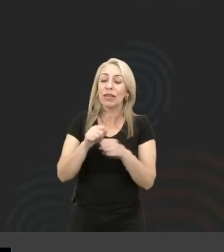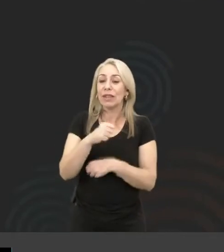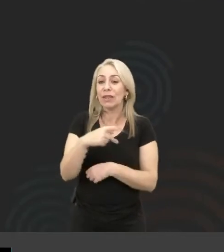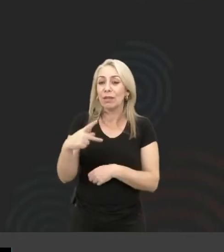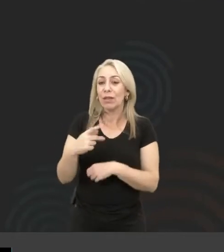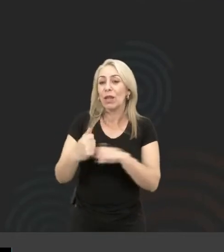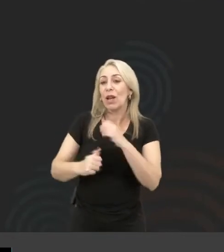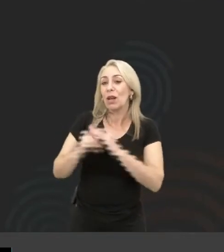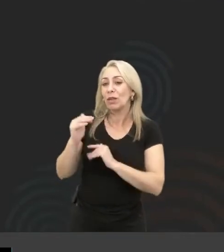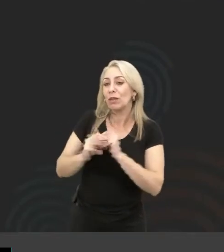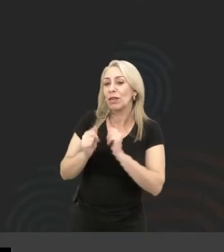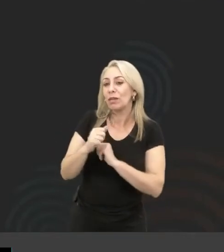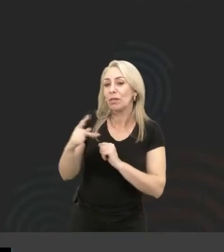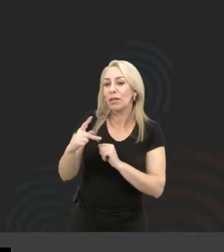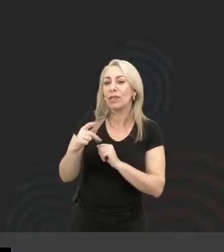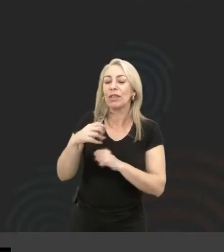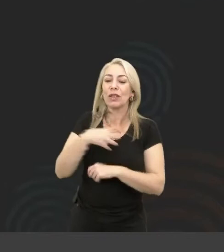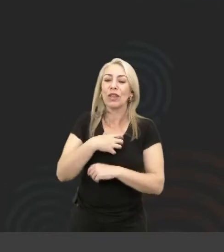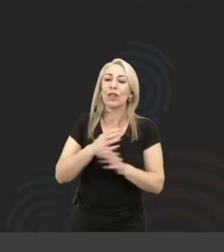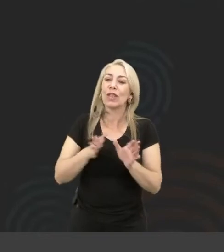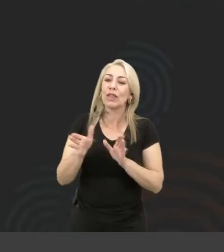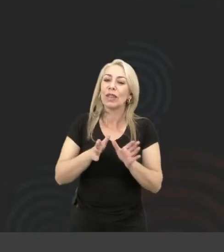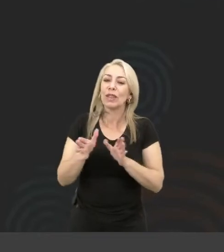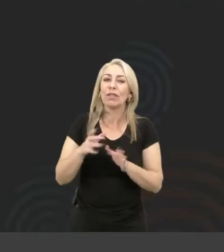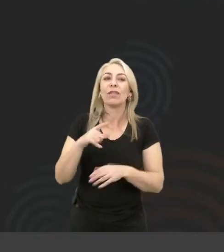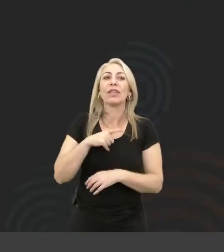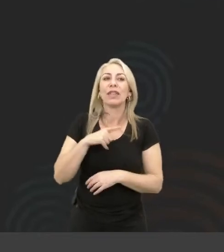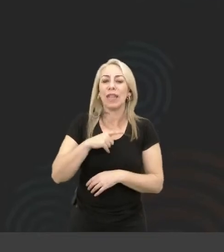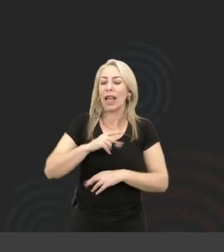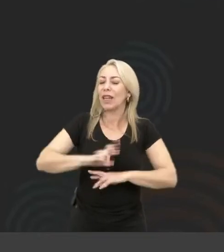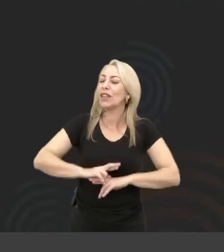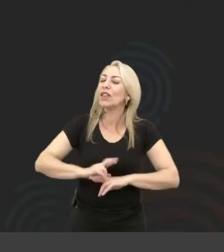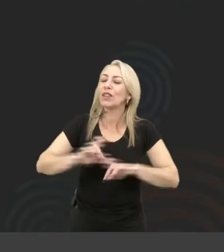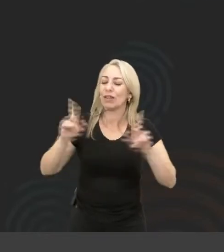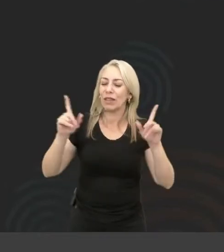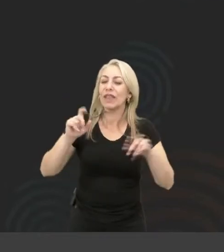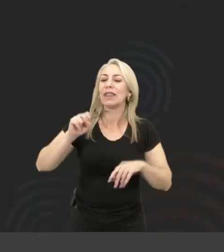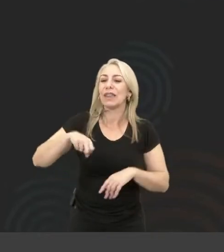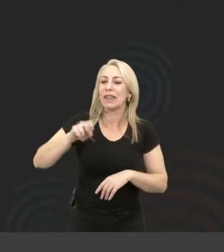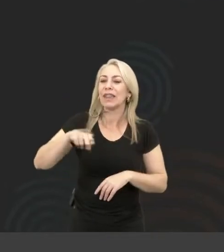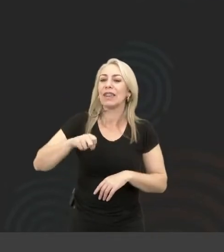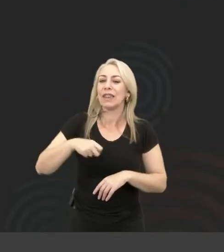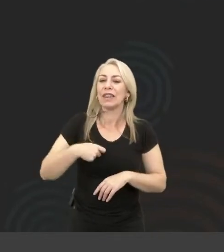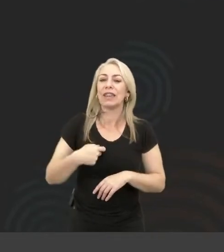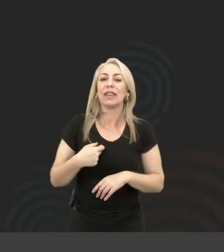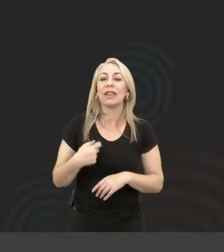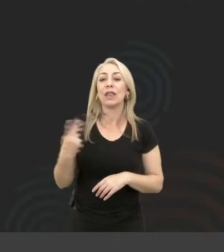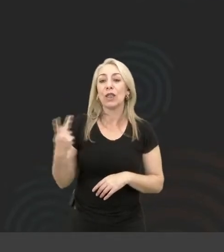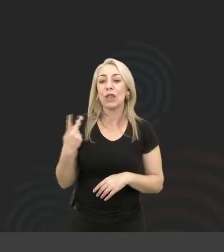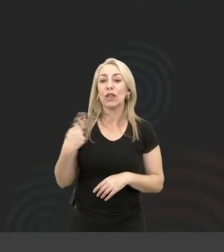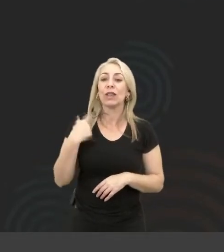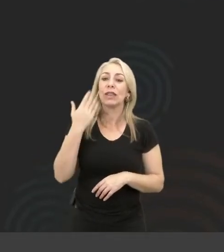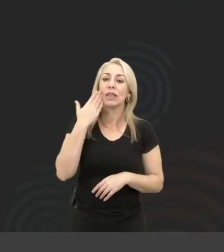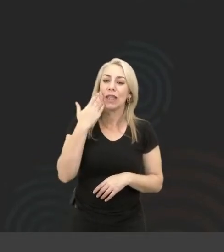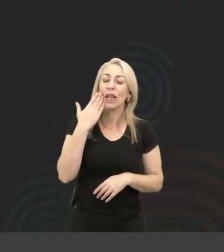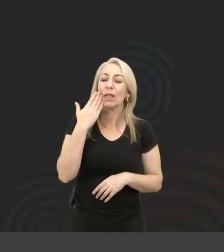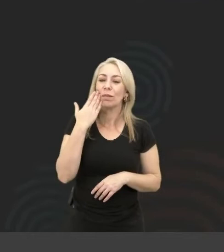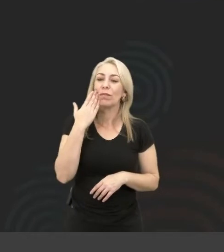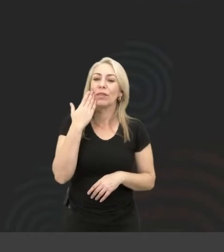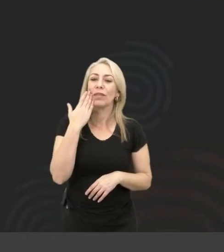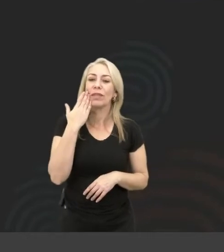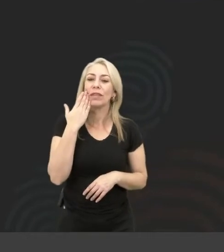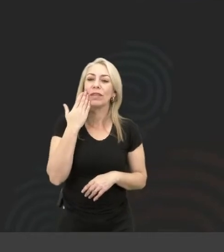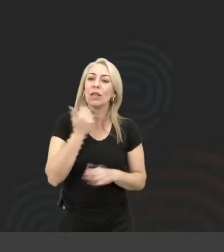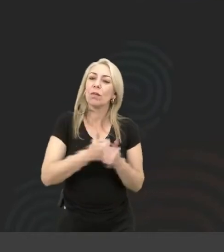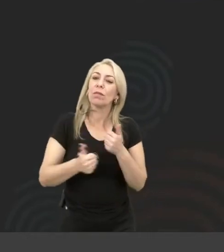construir esse aplicativo de maneira acessível. Há uma grande diferença nisso. Então, a gente sabe o